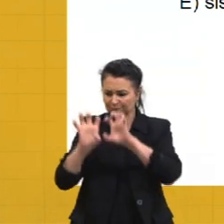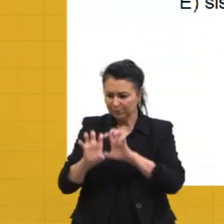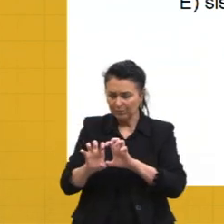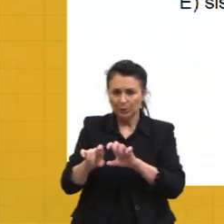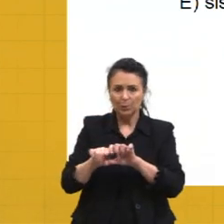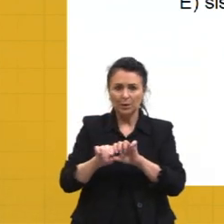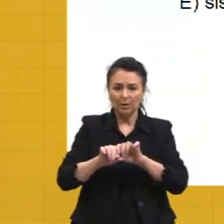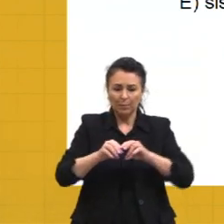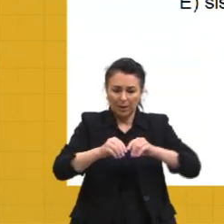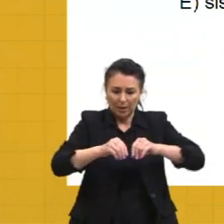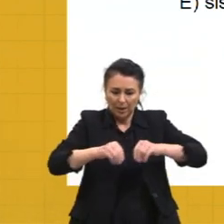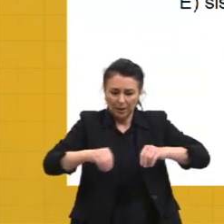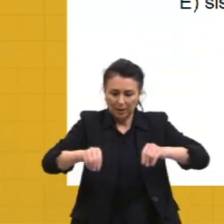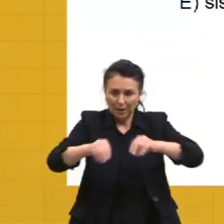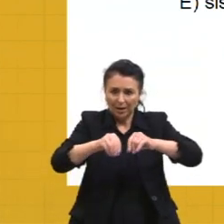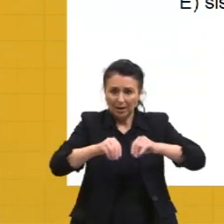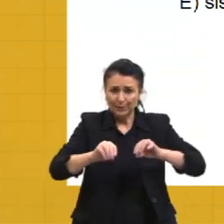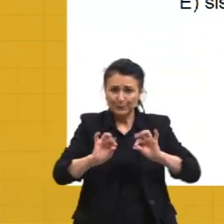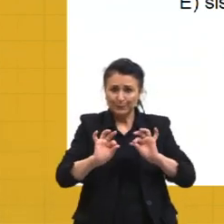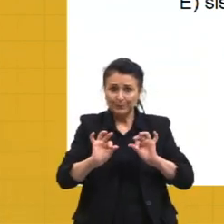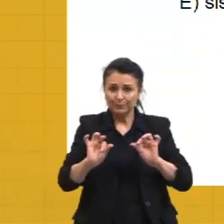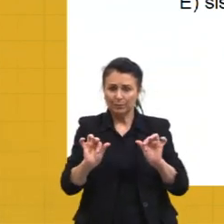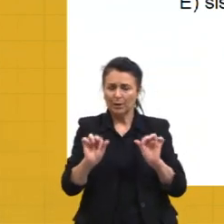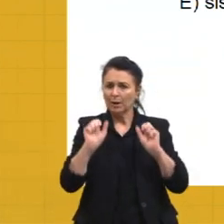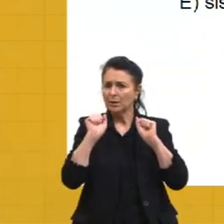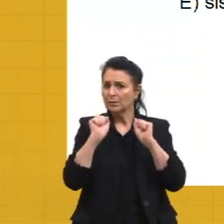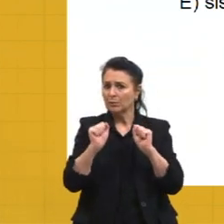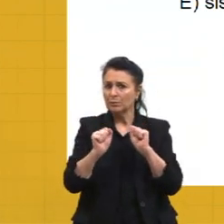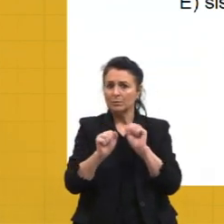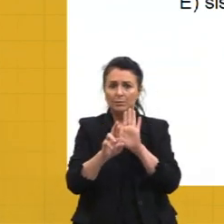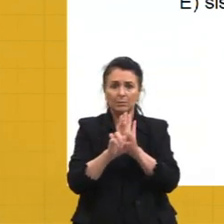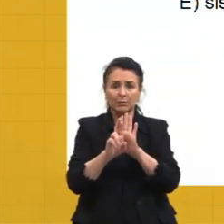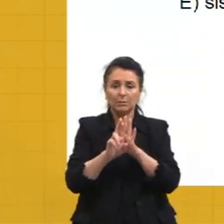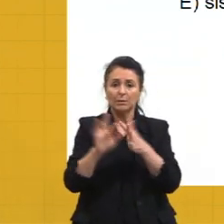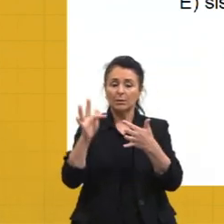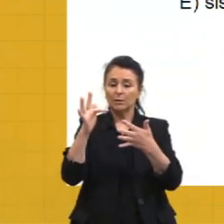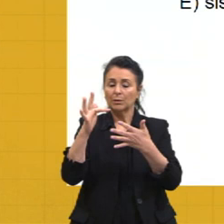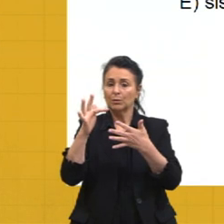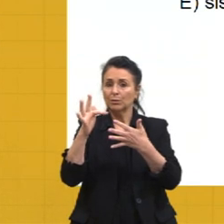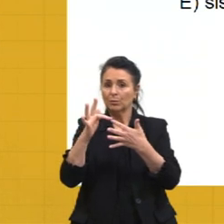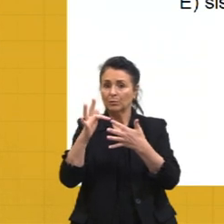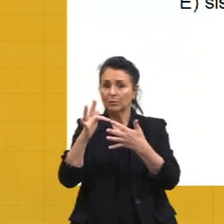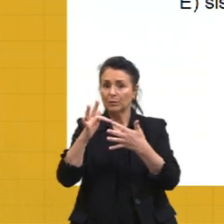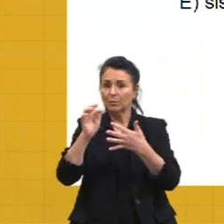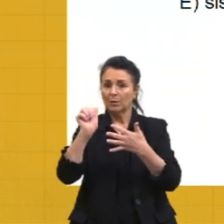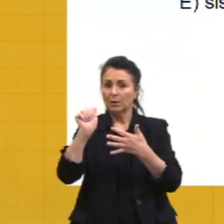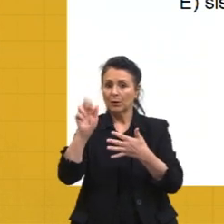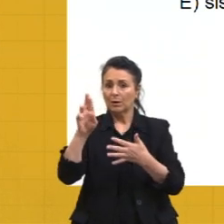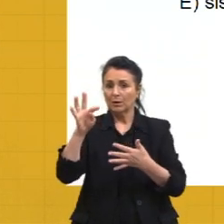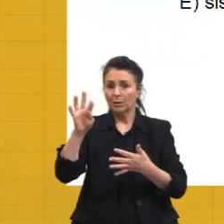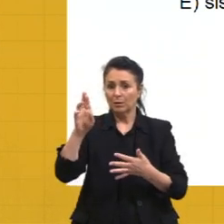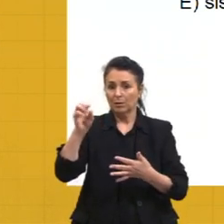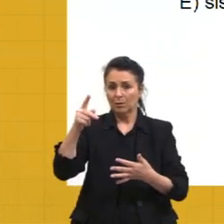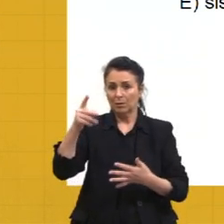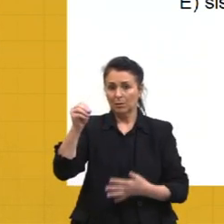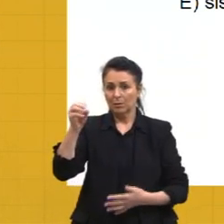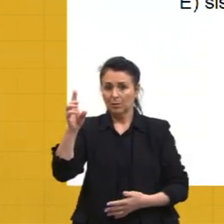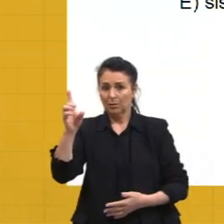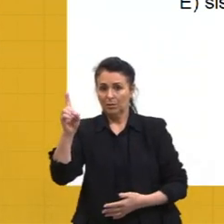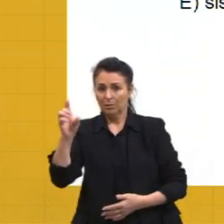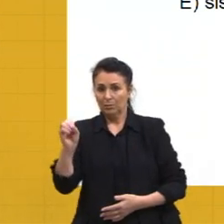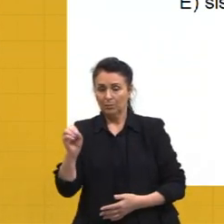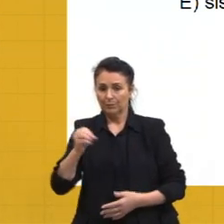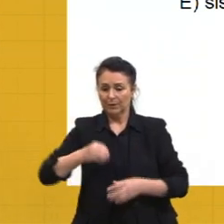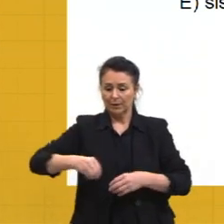Podem ter sido os primeiros representantes do filo artrópoda a habitar a terra seca, né? Porque